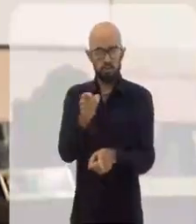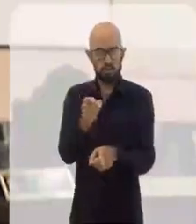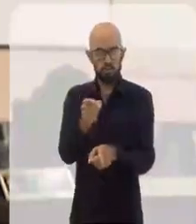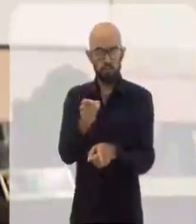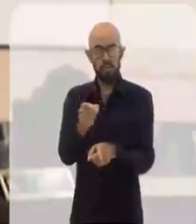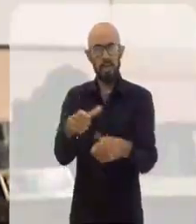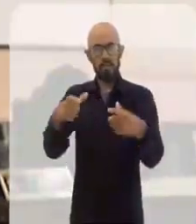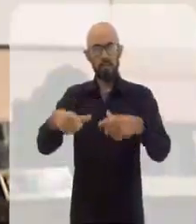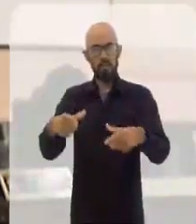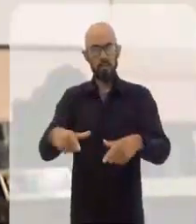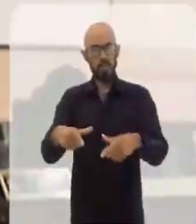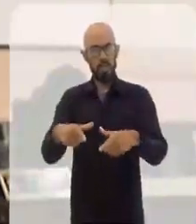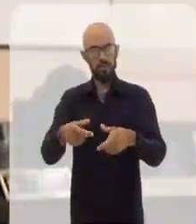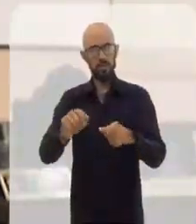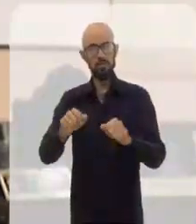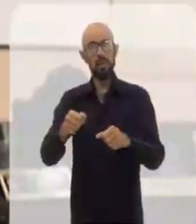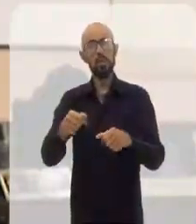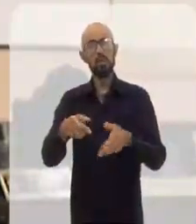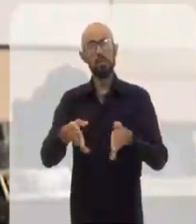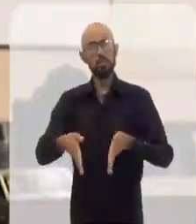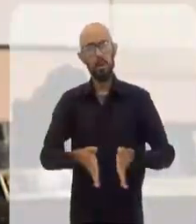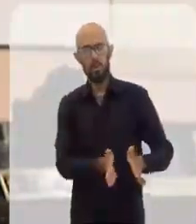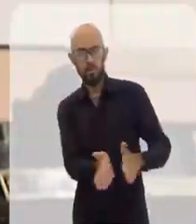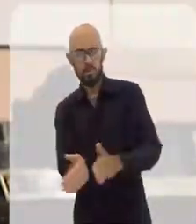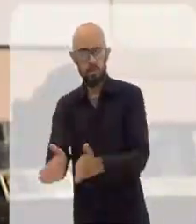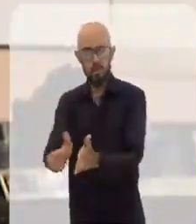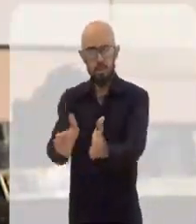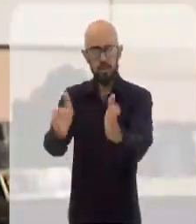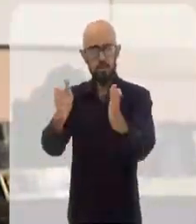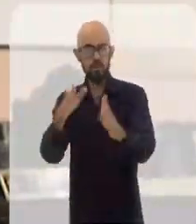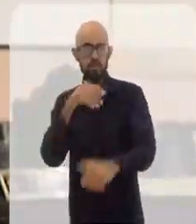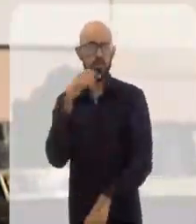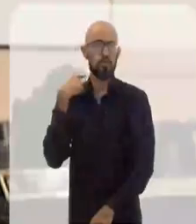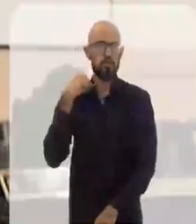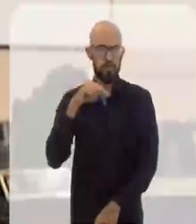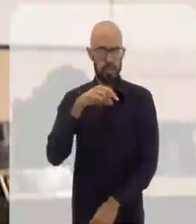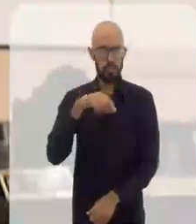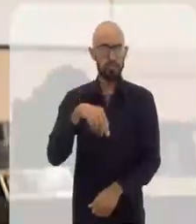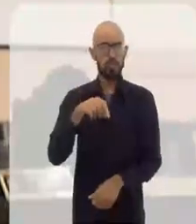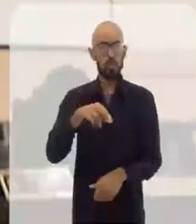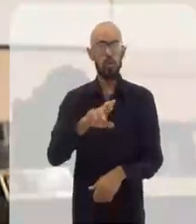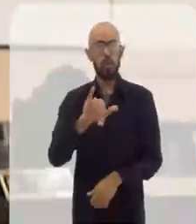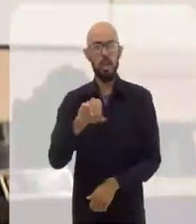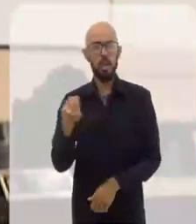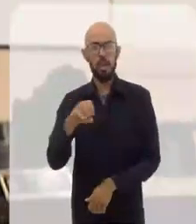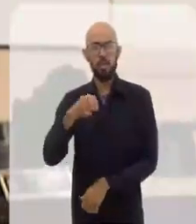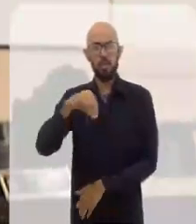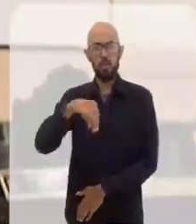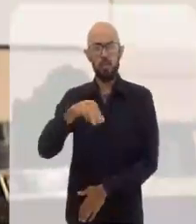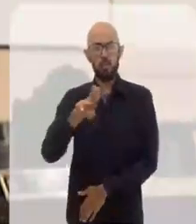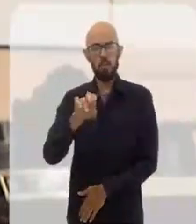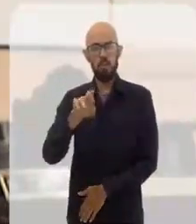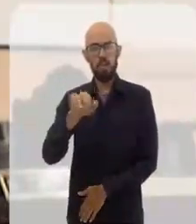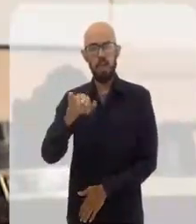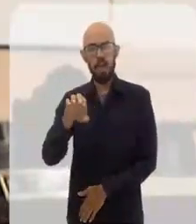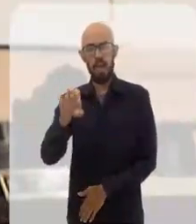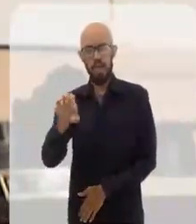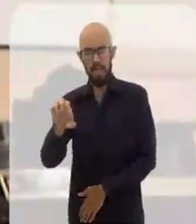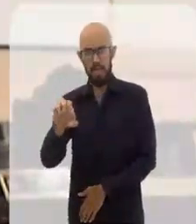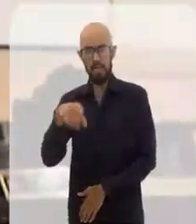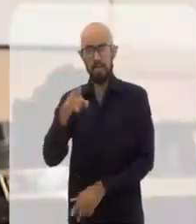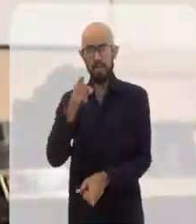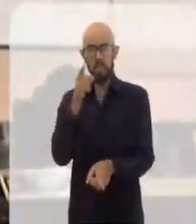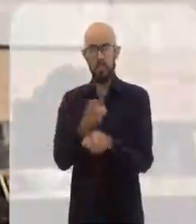descendo os rios de Minas Gerais e entraram no rio Muriaé, que era uma região até então desconhecida para